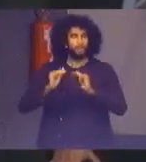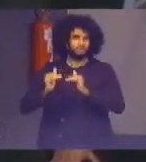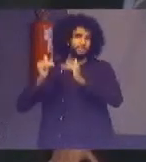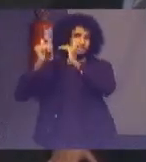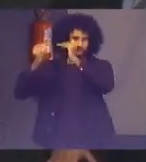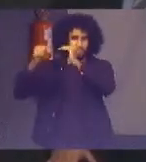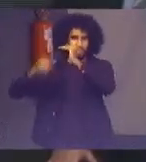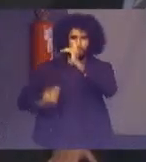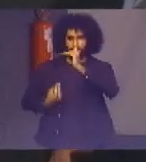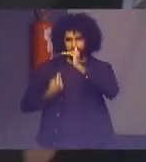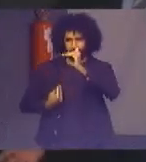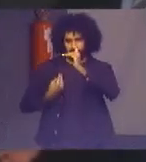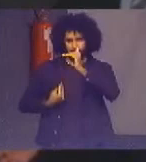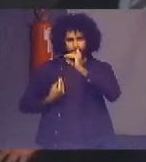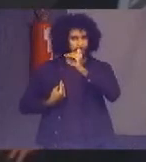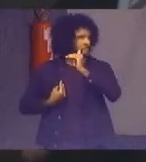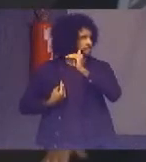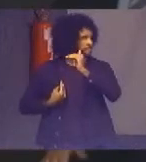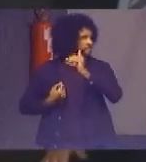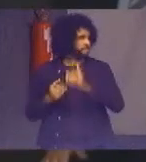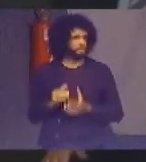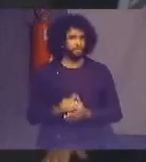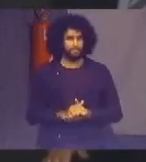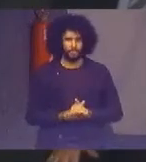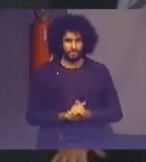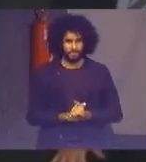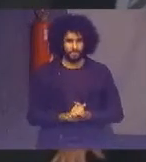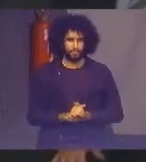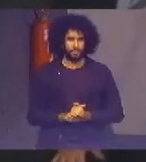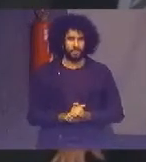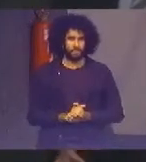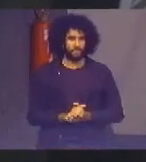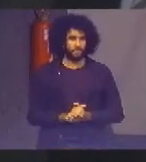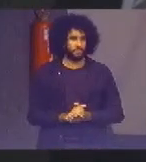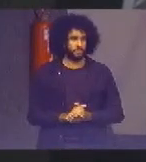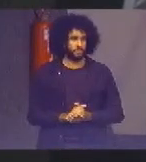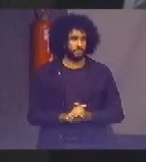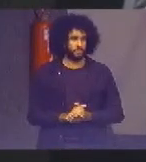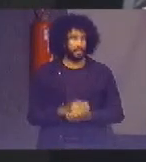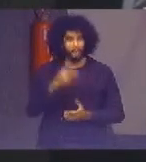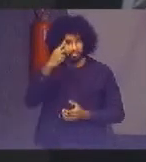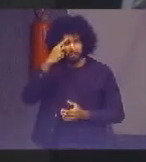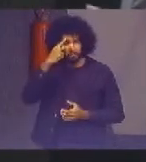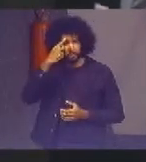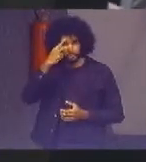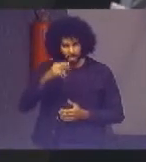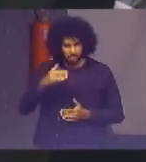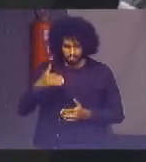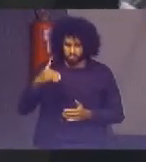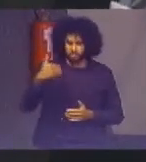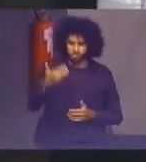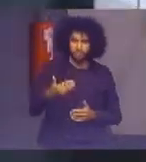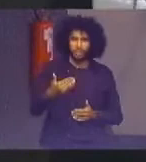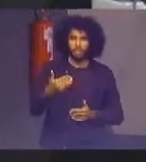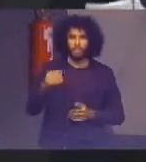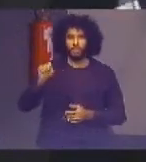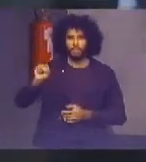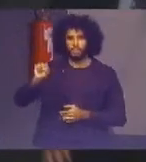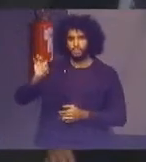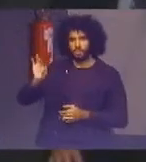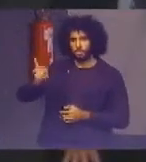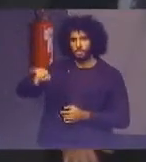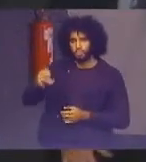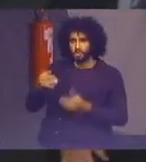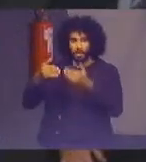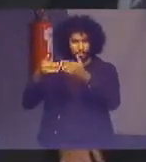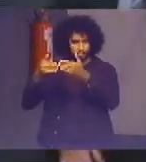as pessoas no sistema. Nesses dois dias, o Superior Tribunal de Justiça abre